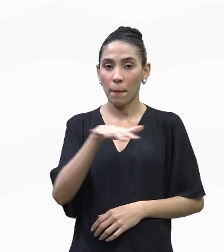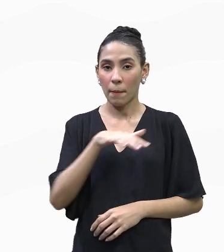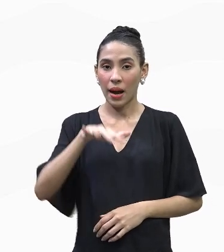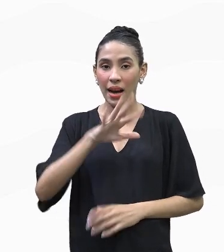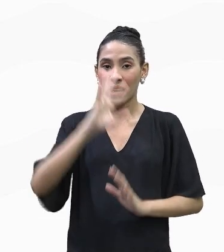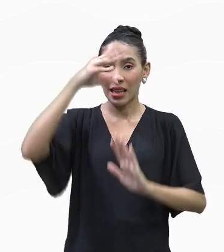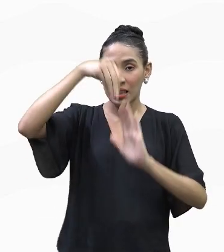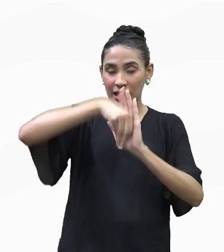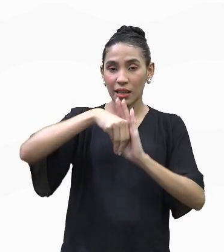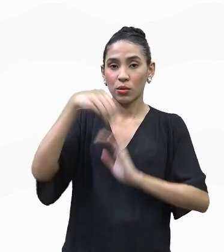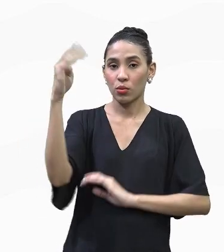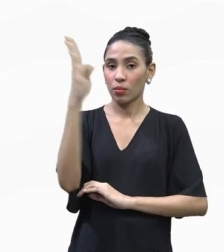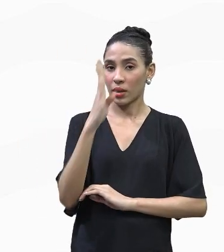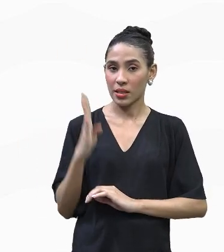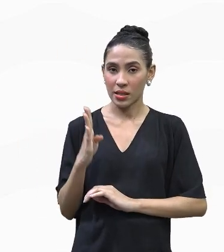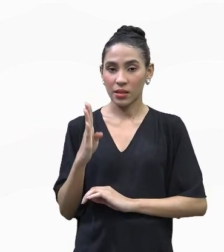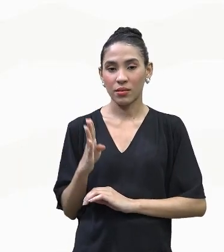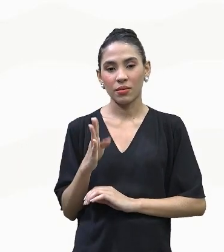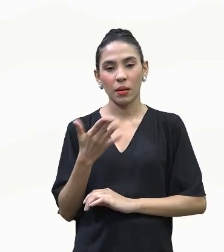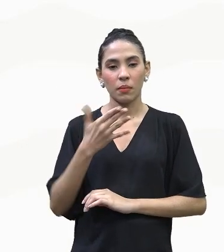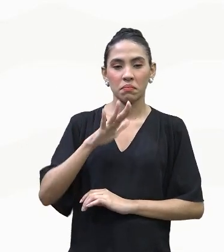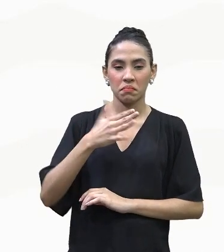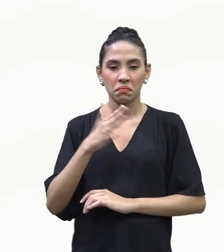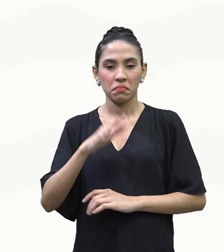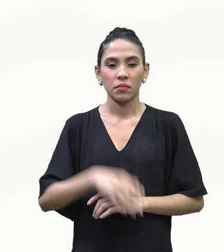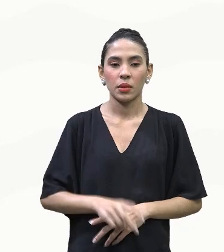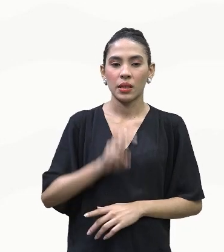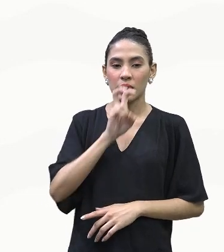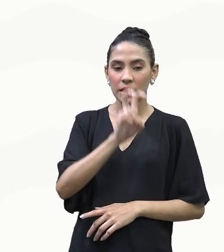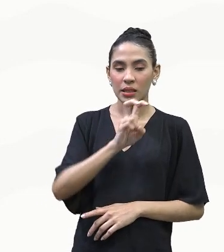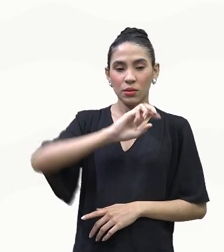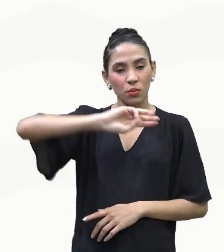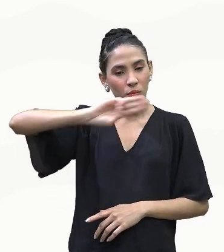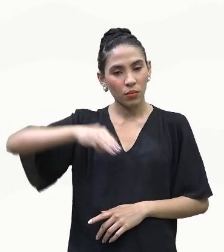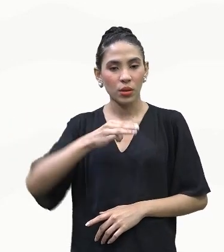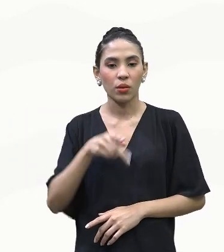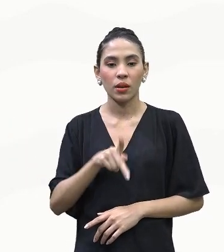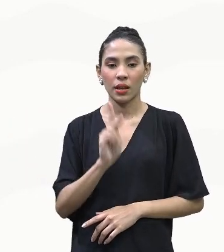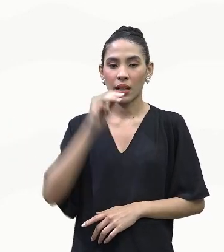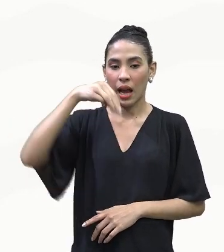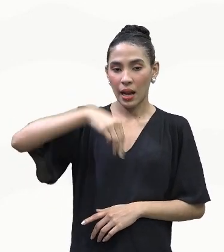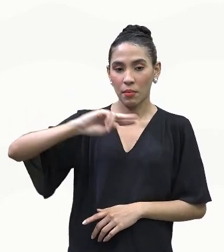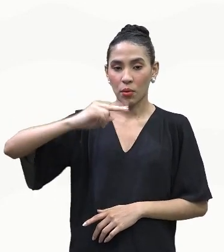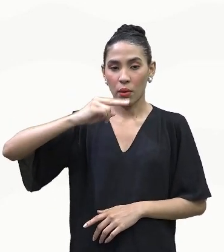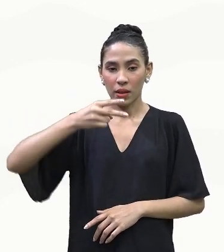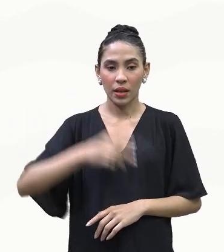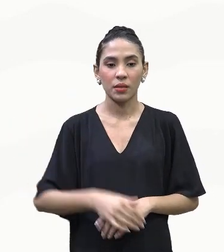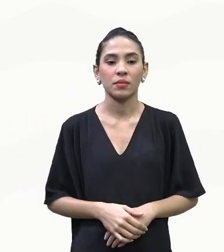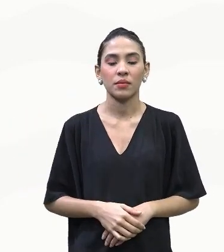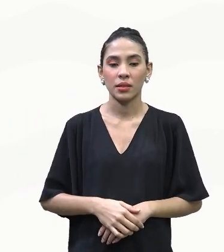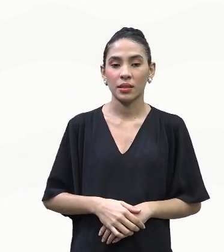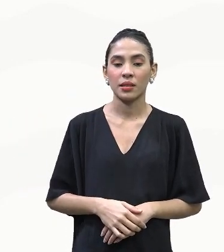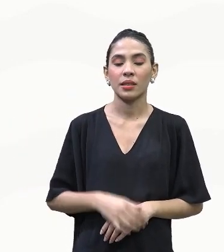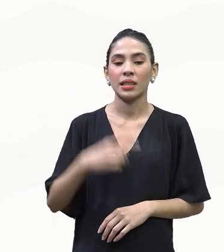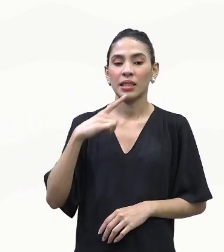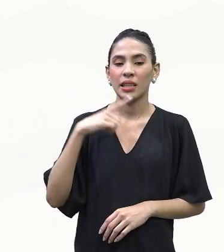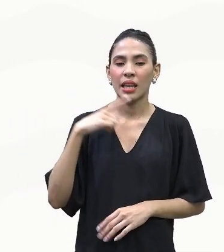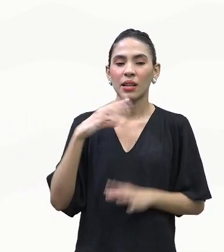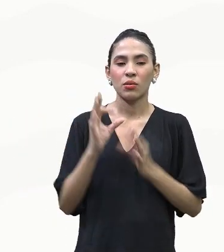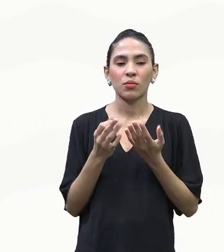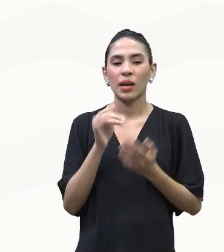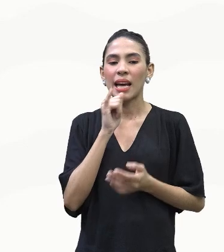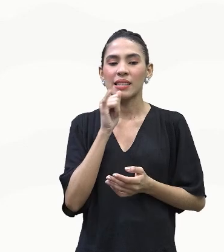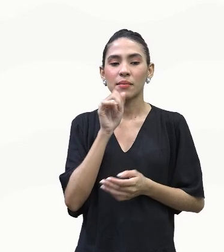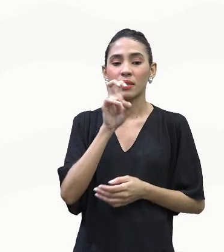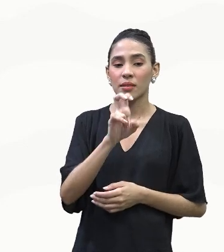Brasil. É uma área de aproximadamente 5 milhões de quilômetros quadrados que vai representar cerca